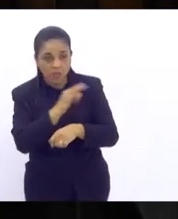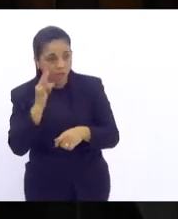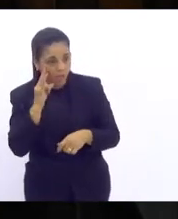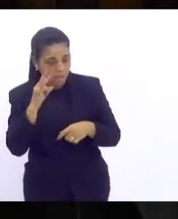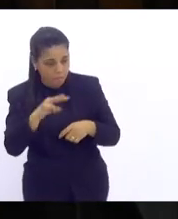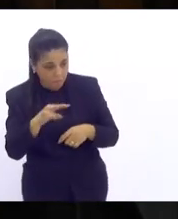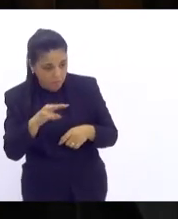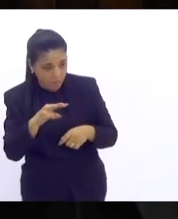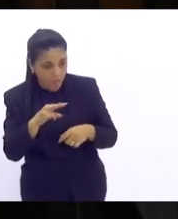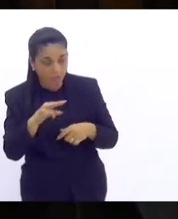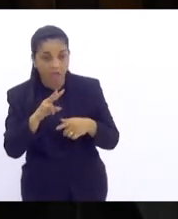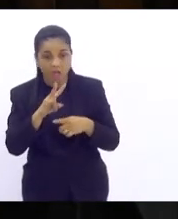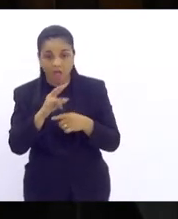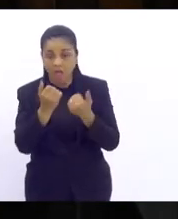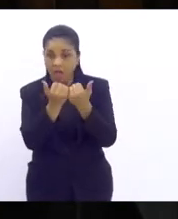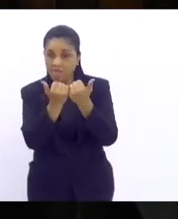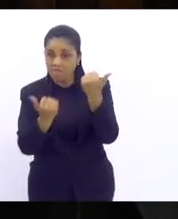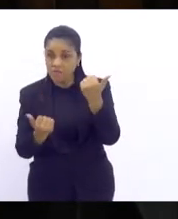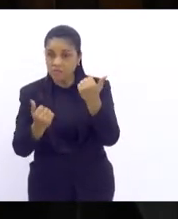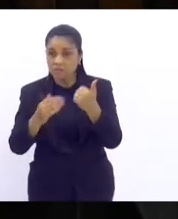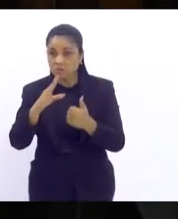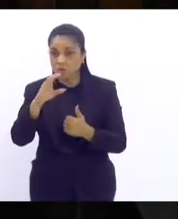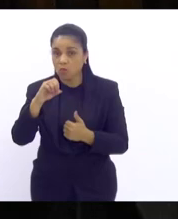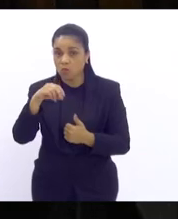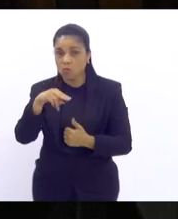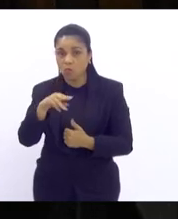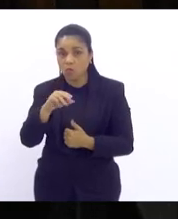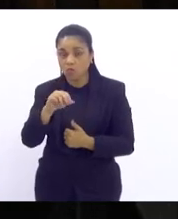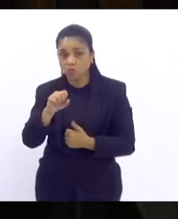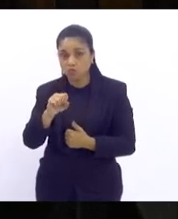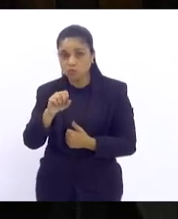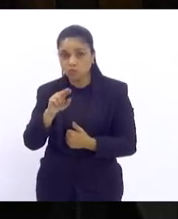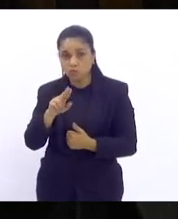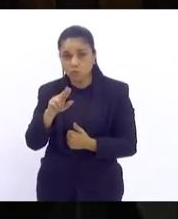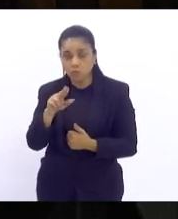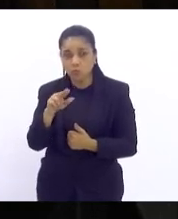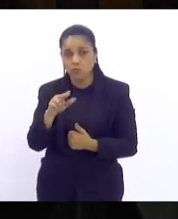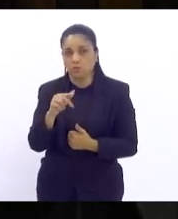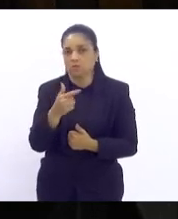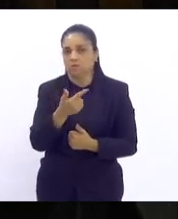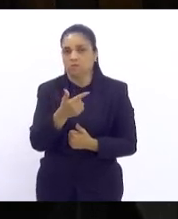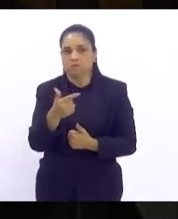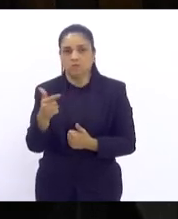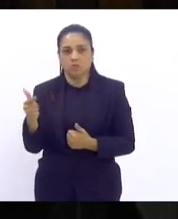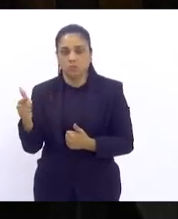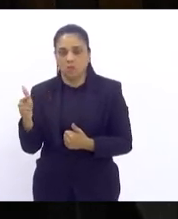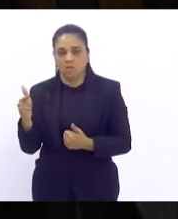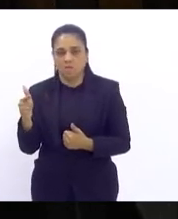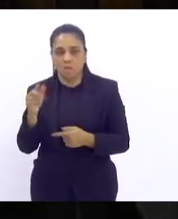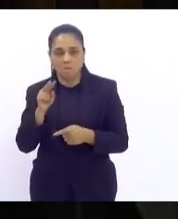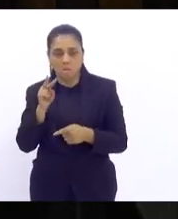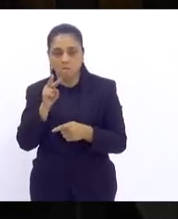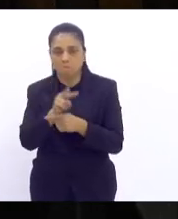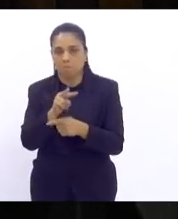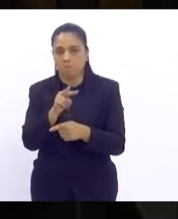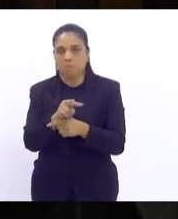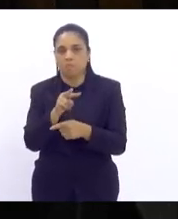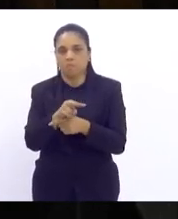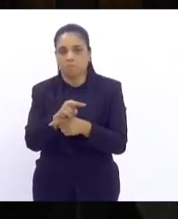do seu país não teve a sua integridade preservada imagine